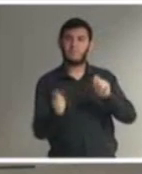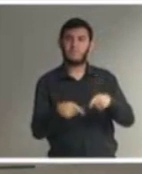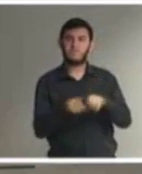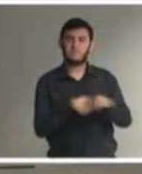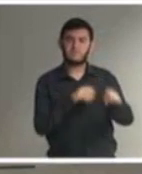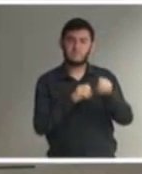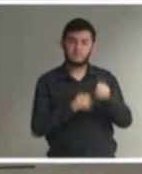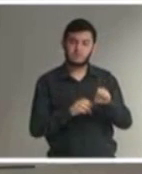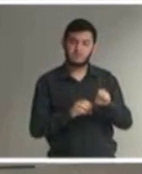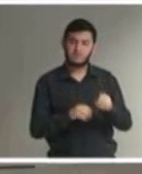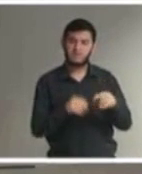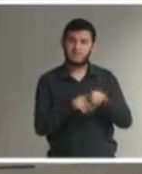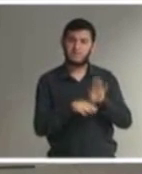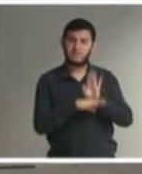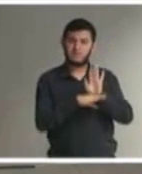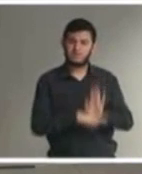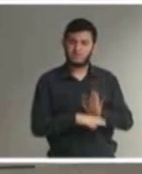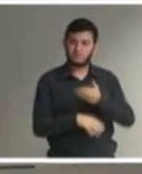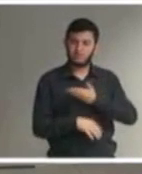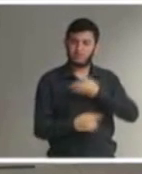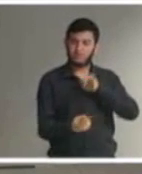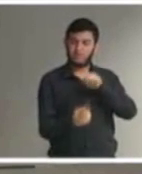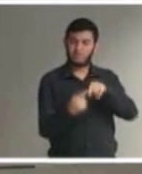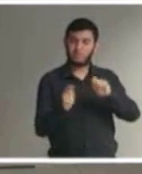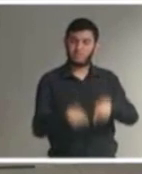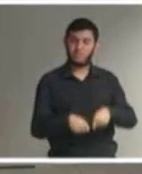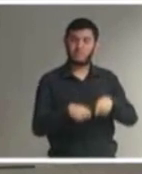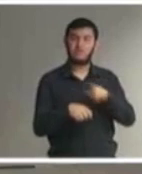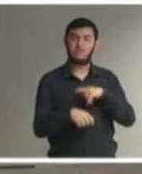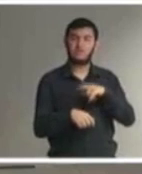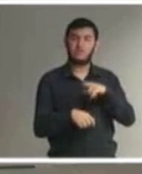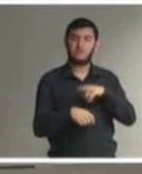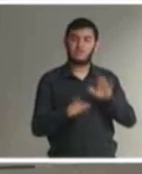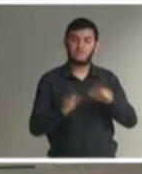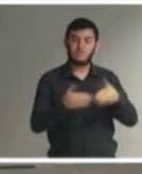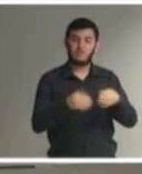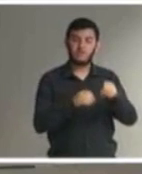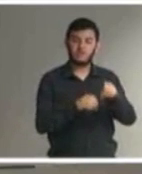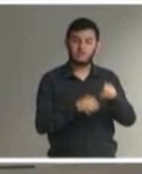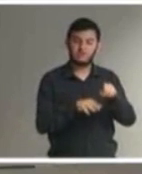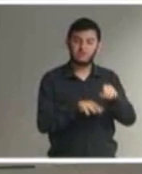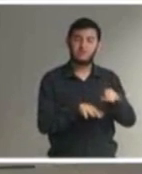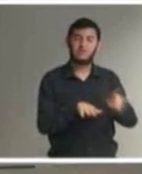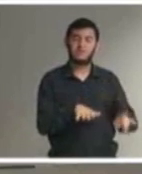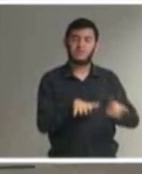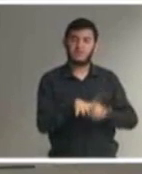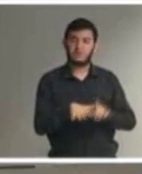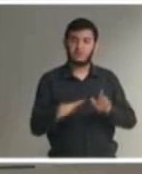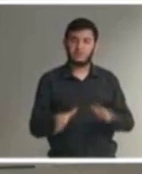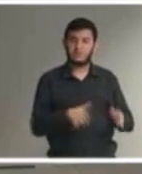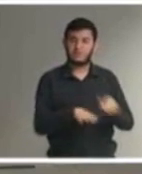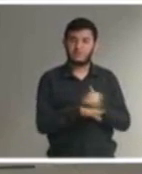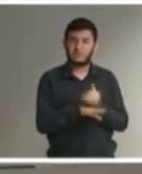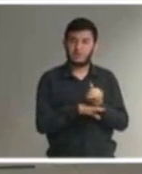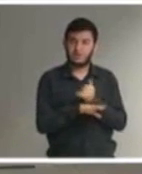atuação em prol da educação inclusiva outra estratégia de atuação a gente pode trazer como